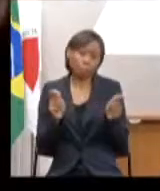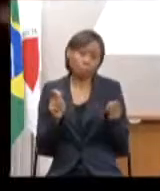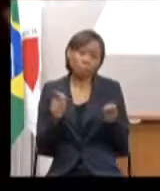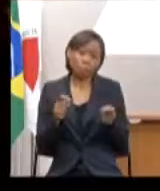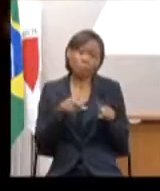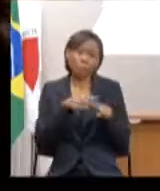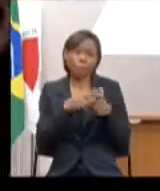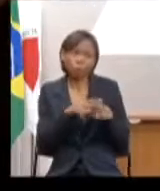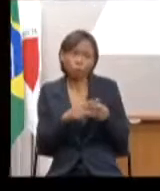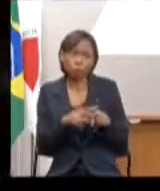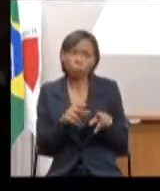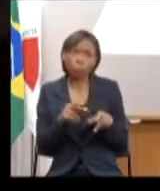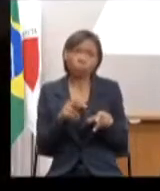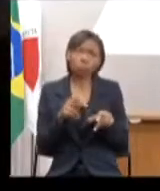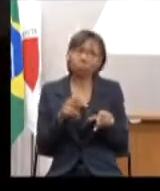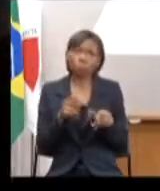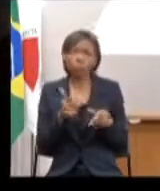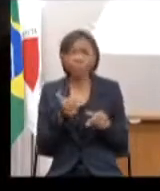pelo menos.